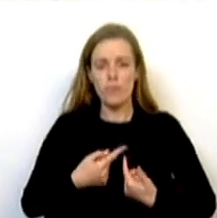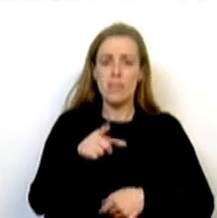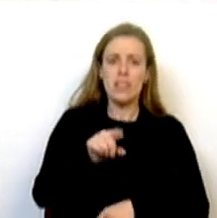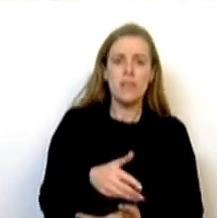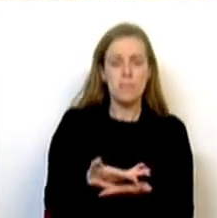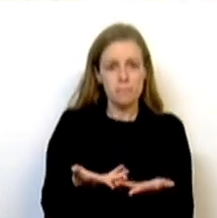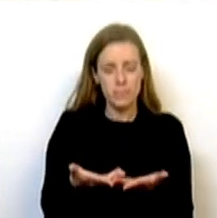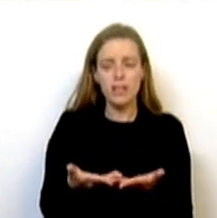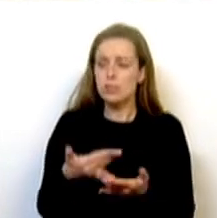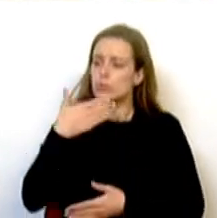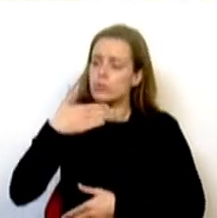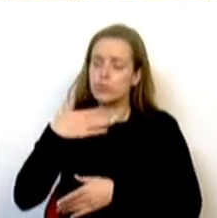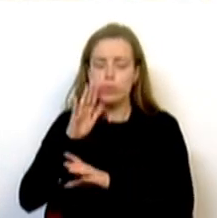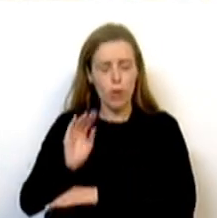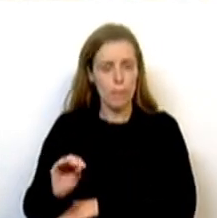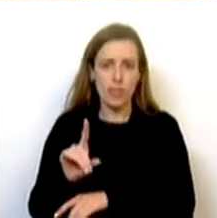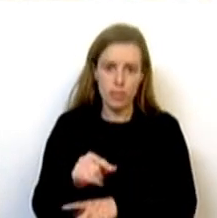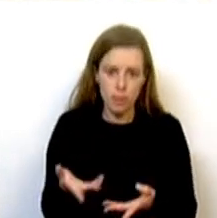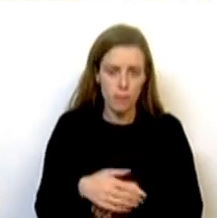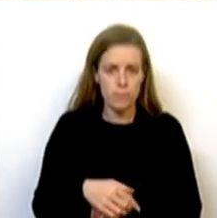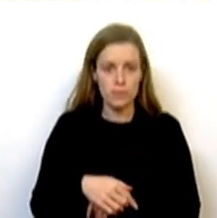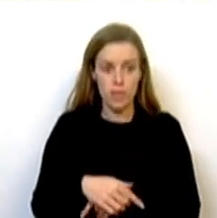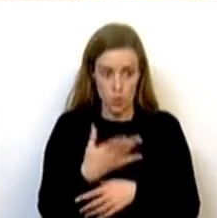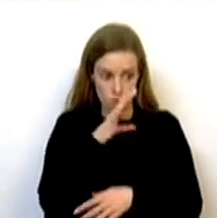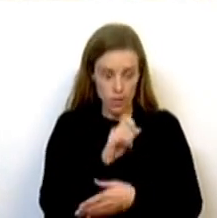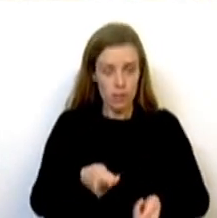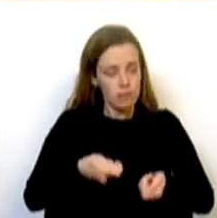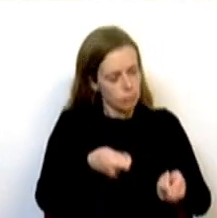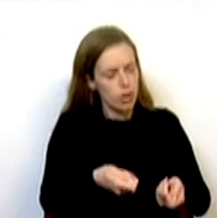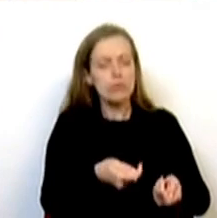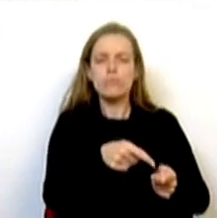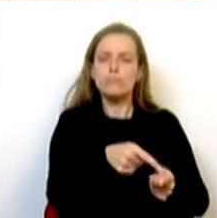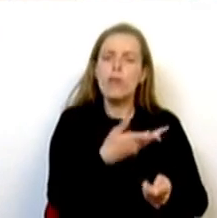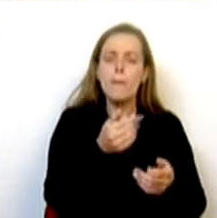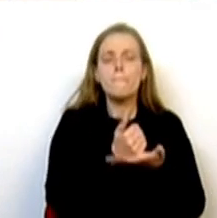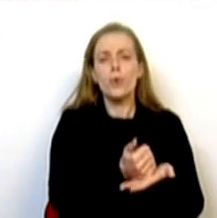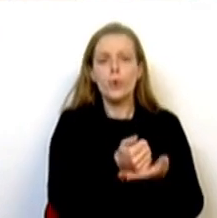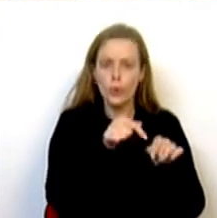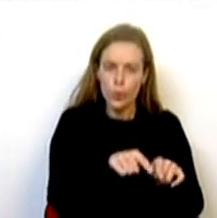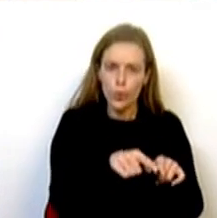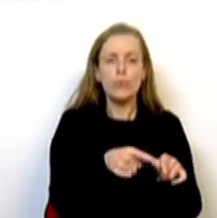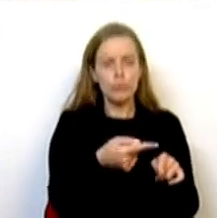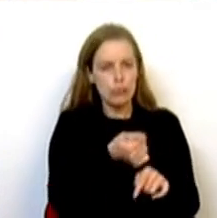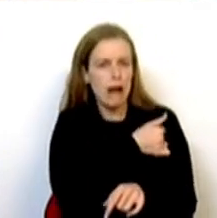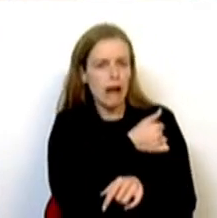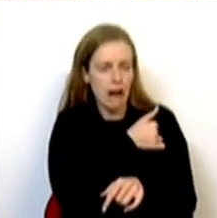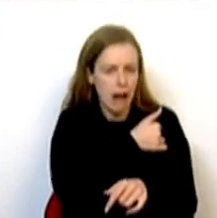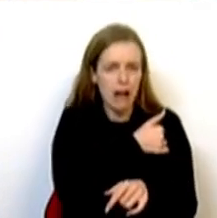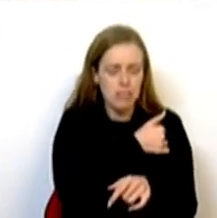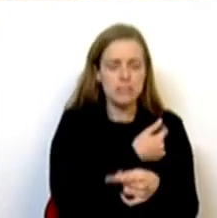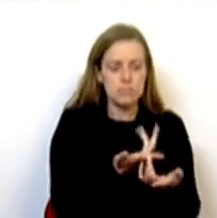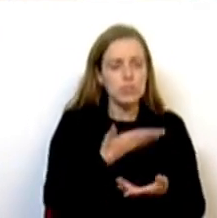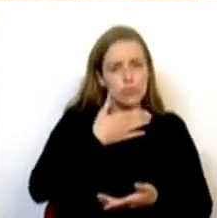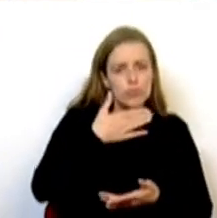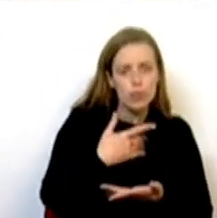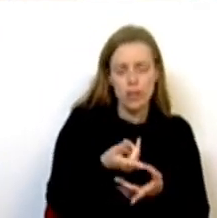conjuntural, o Governo aposta no apoio ao crédito à habitação, àqueles que têm contratos com crédito à habitação, àqueles a quem